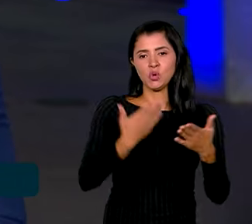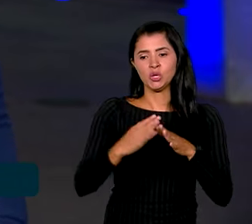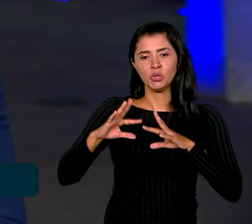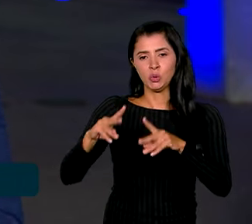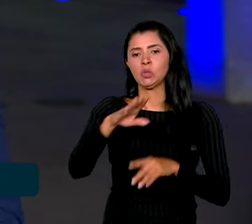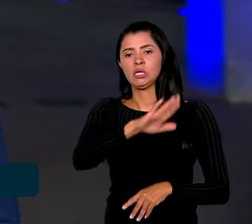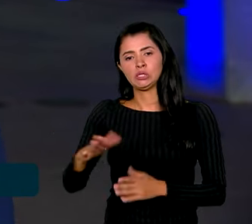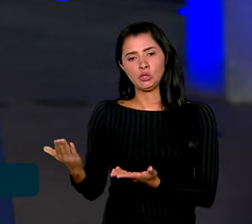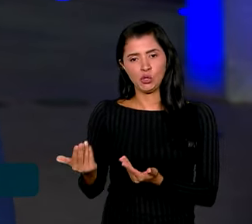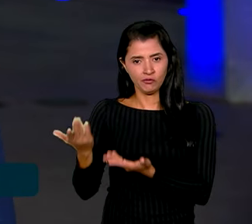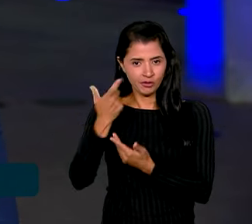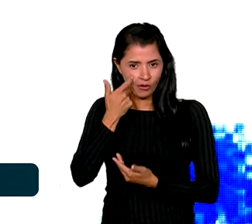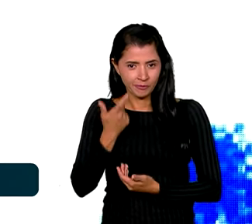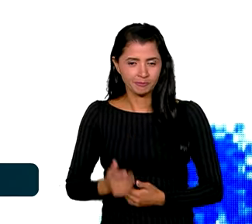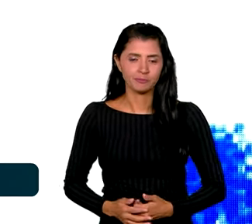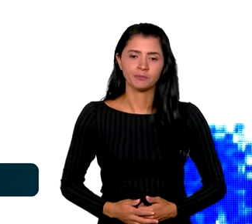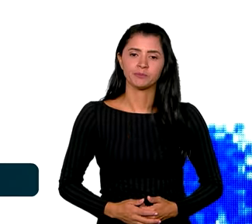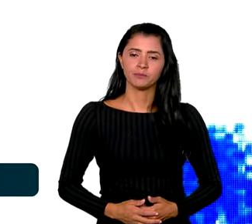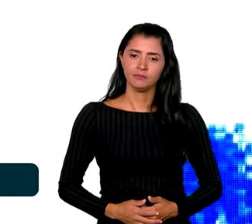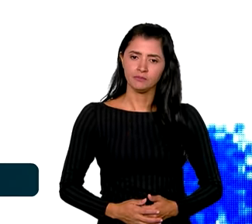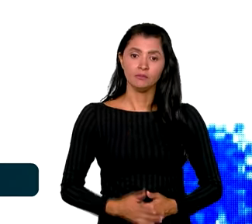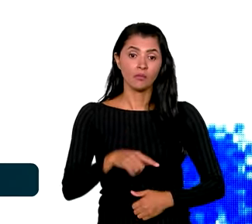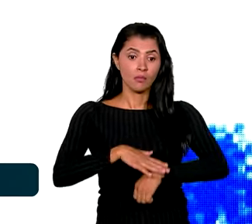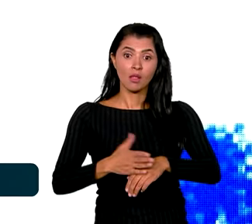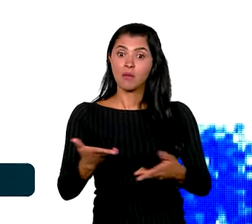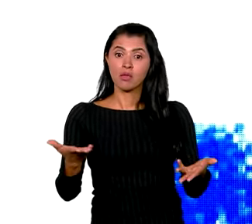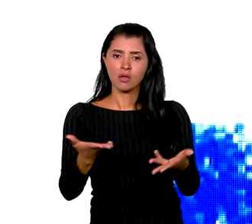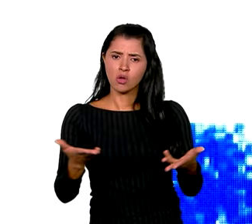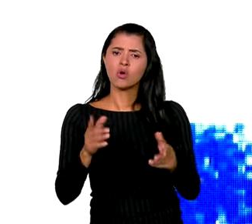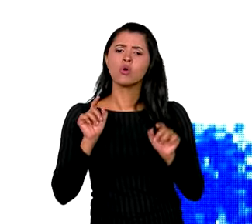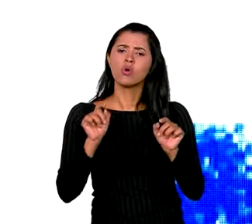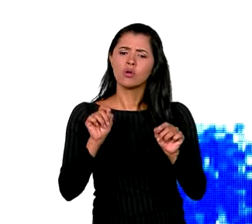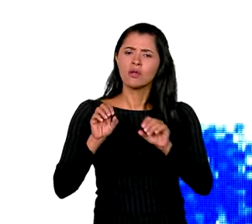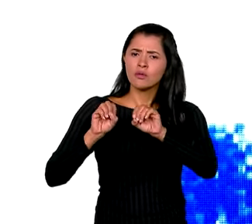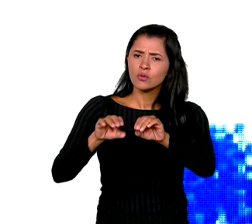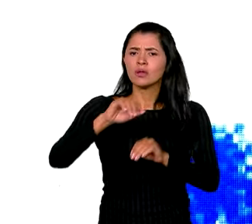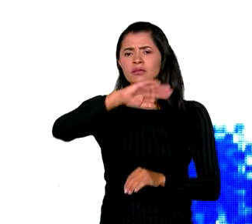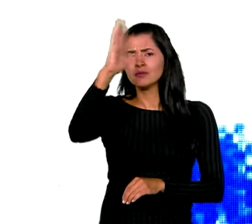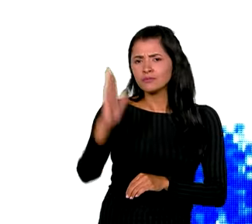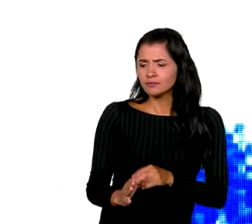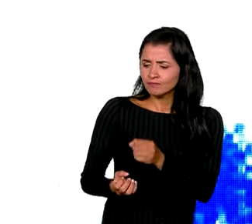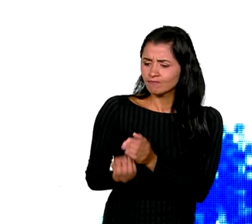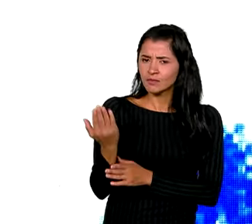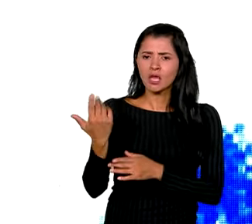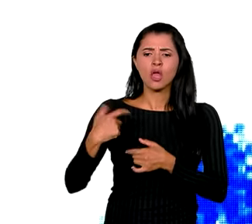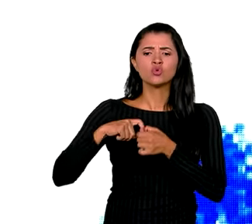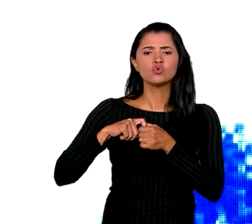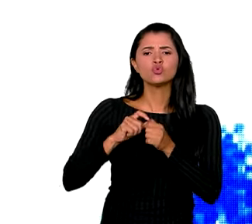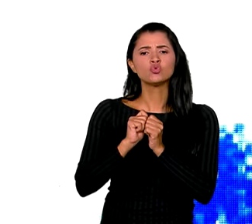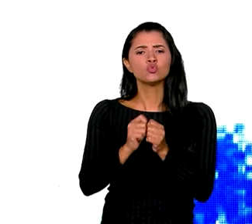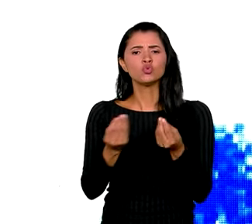educação inclusiva. Vamos ouvi-lo. É chegada a hora, presidente, de educação brasileira se reconstruir em conjunto,